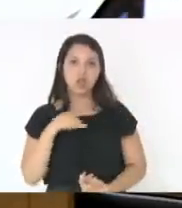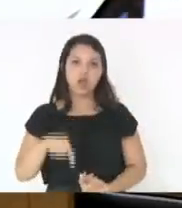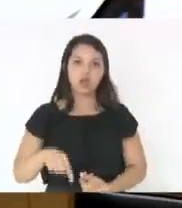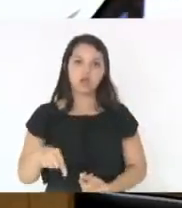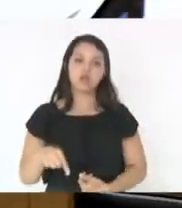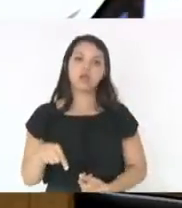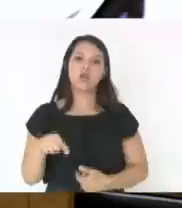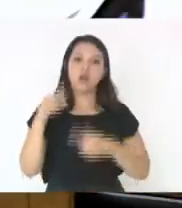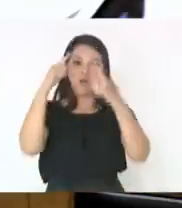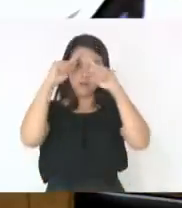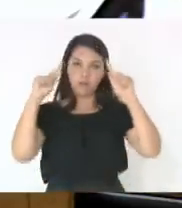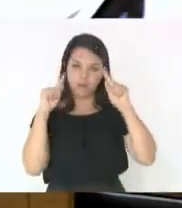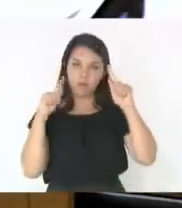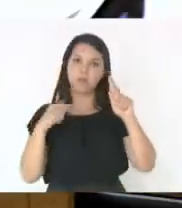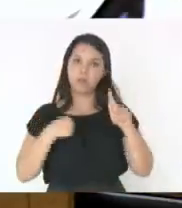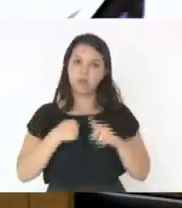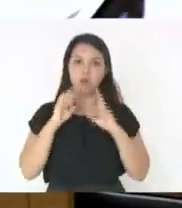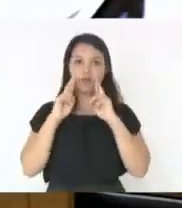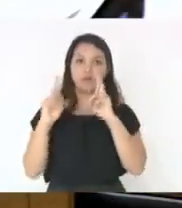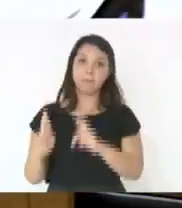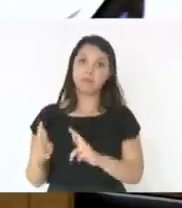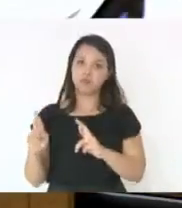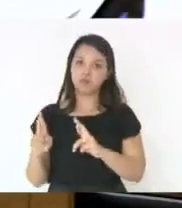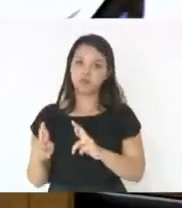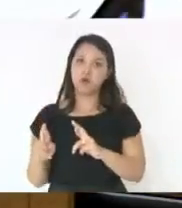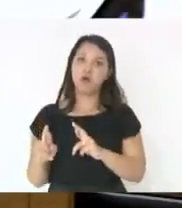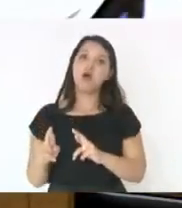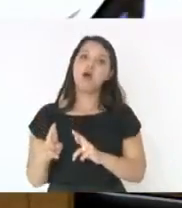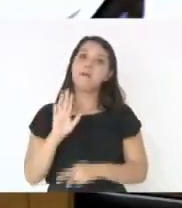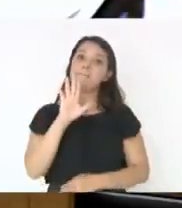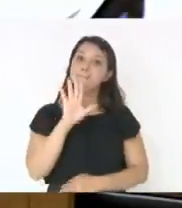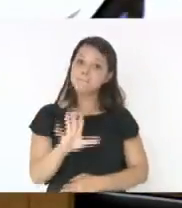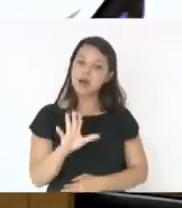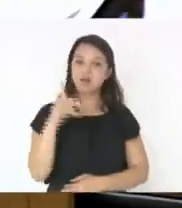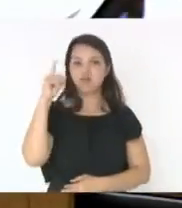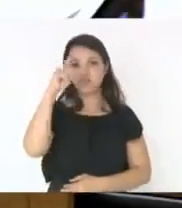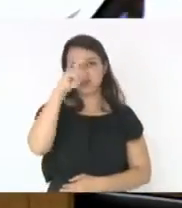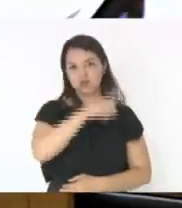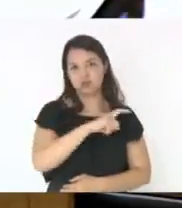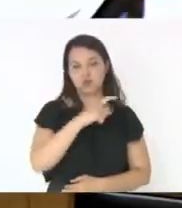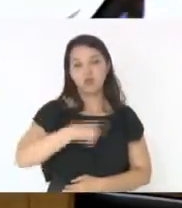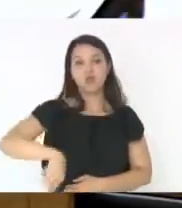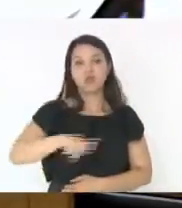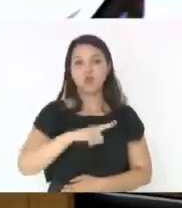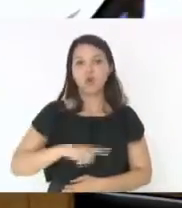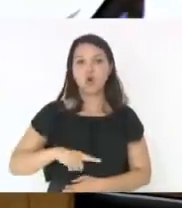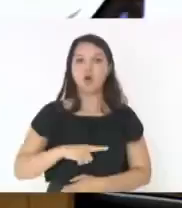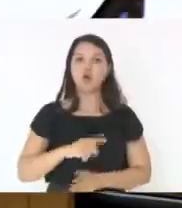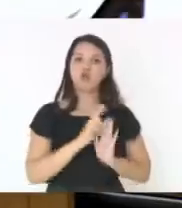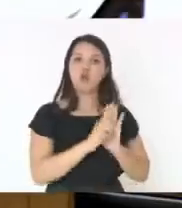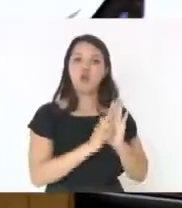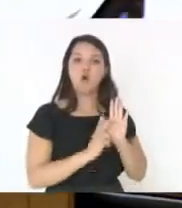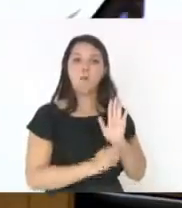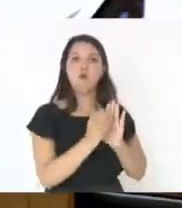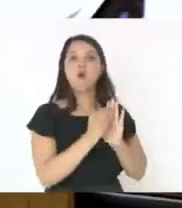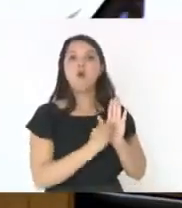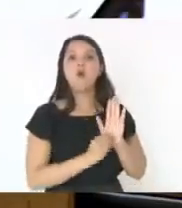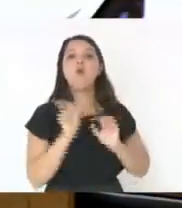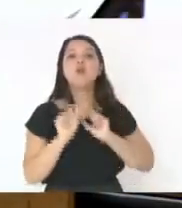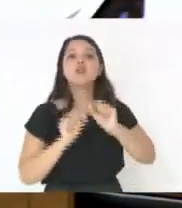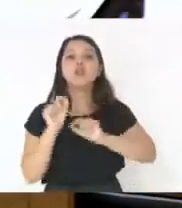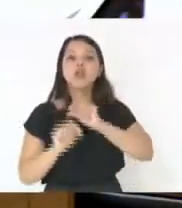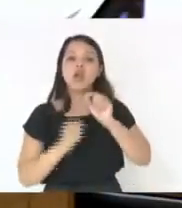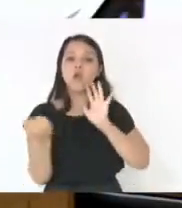eu respeito, mas é muito difícil para nós denominarmos o que é um patrimônio